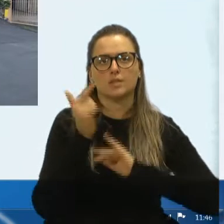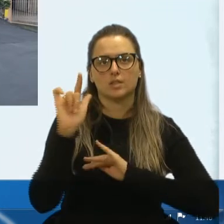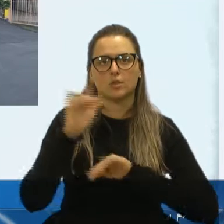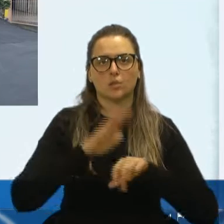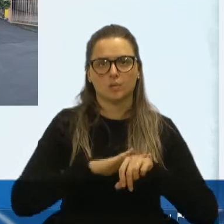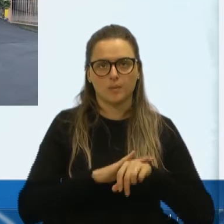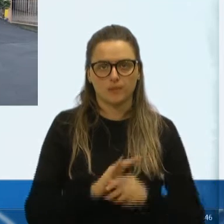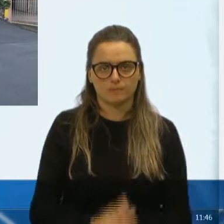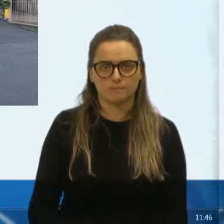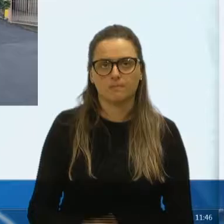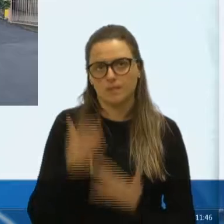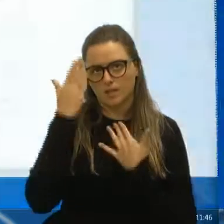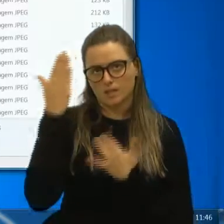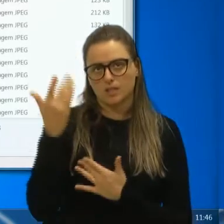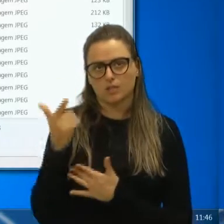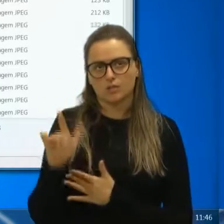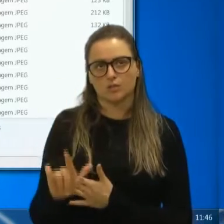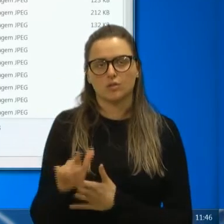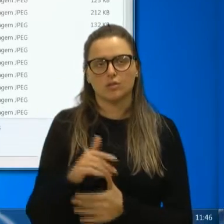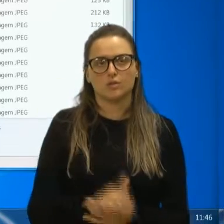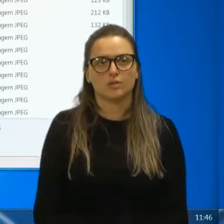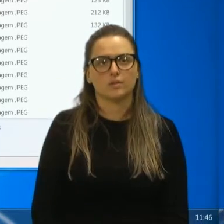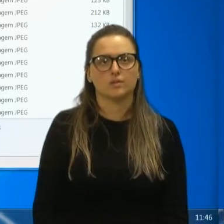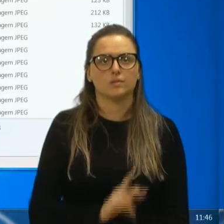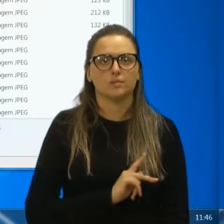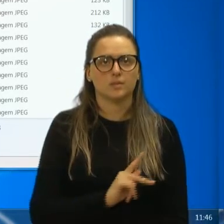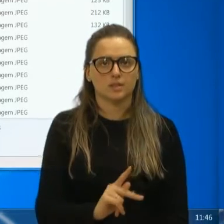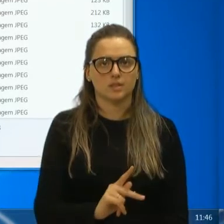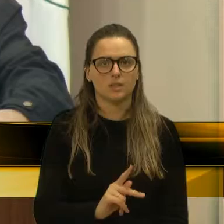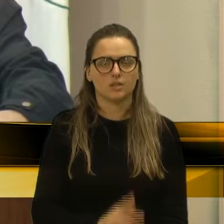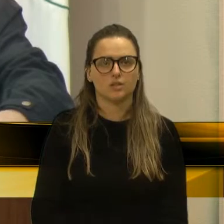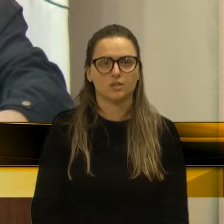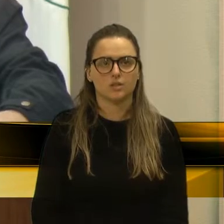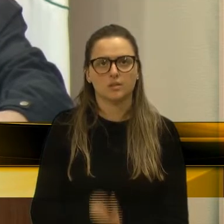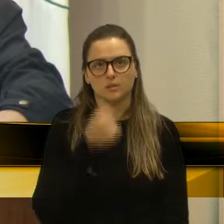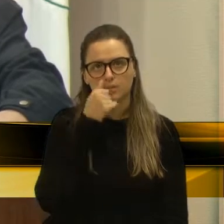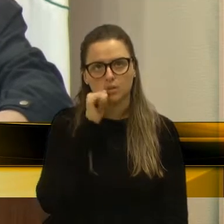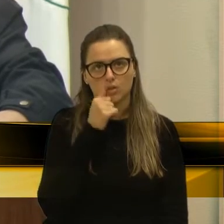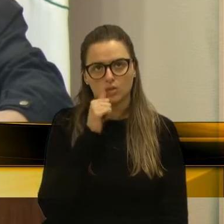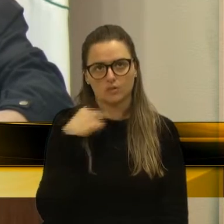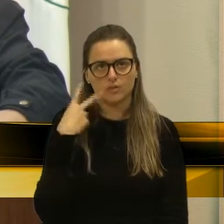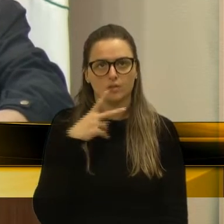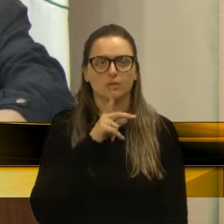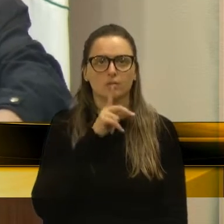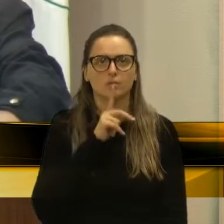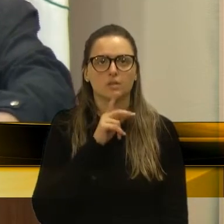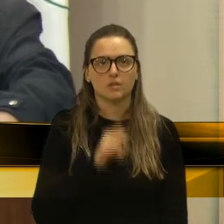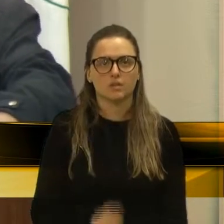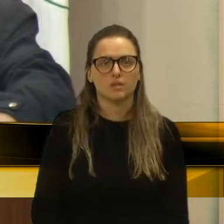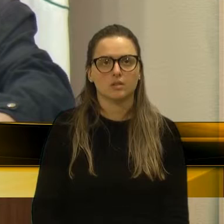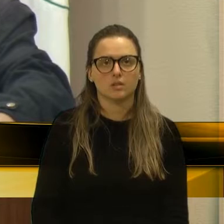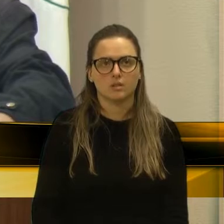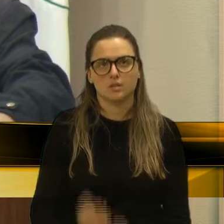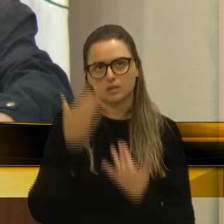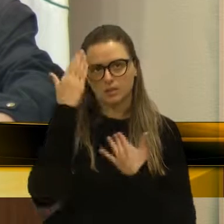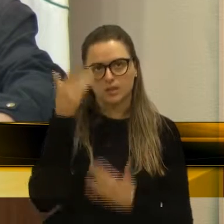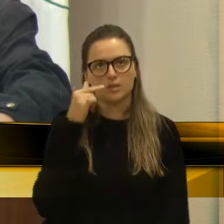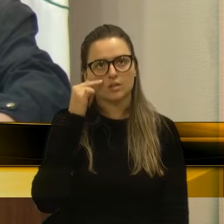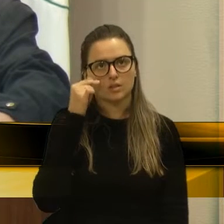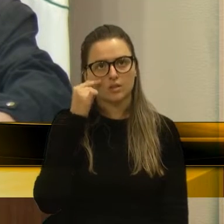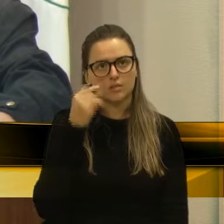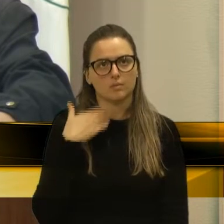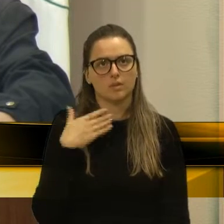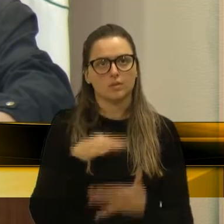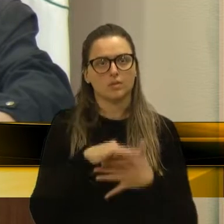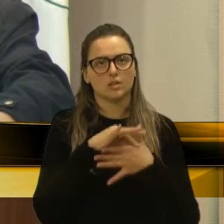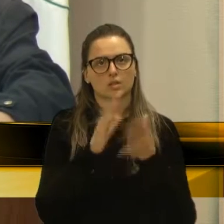ocasião, agradeço mais uma vez, presidente Paula, vereador Alberto Menegucci, agradeço a Eloy Frisco, meu